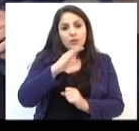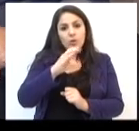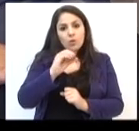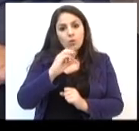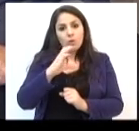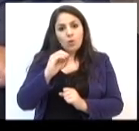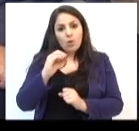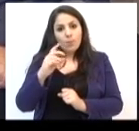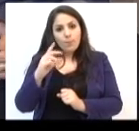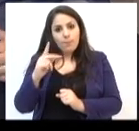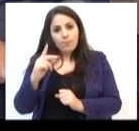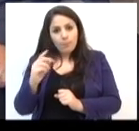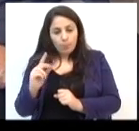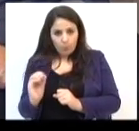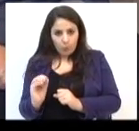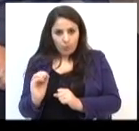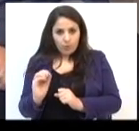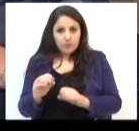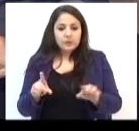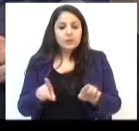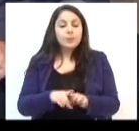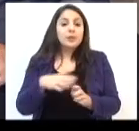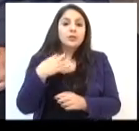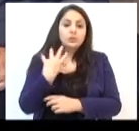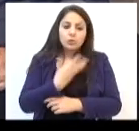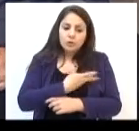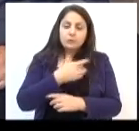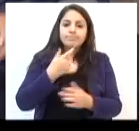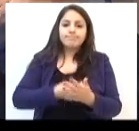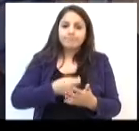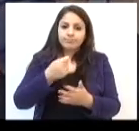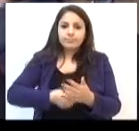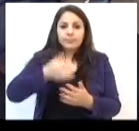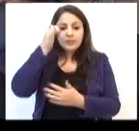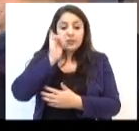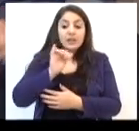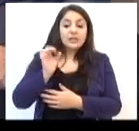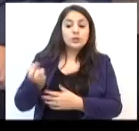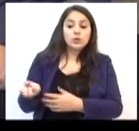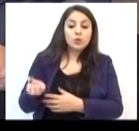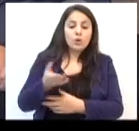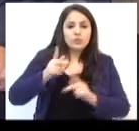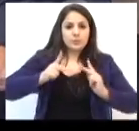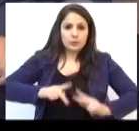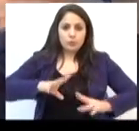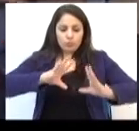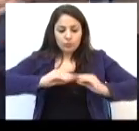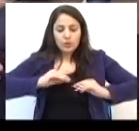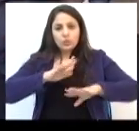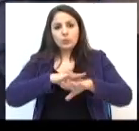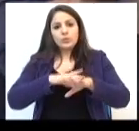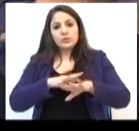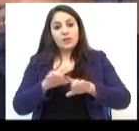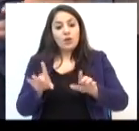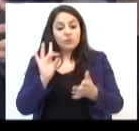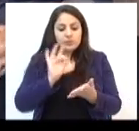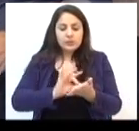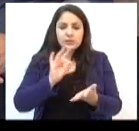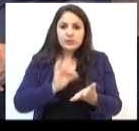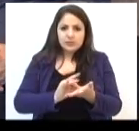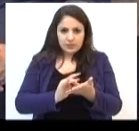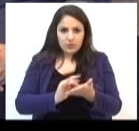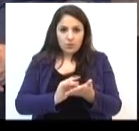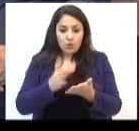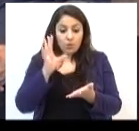nós intervimos como se fosse o meningococo a fim de conter o risco de outros casos. Mas a confirmação oficial